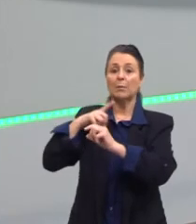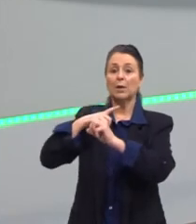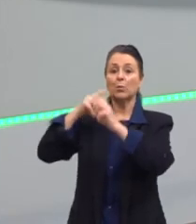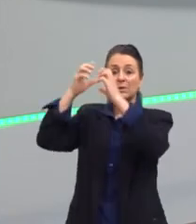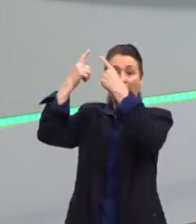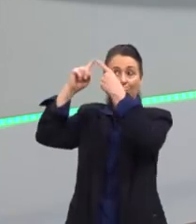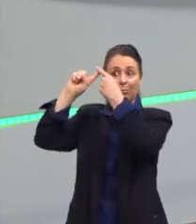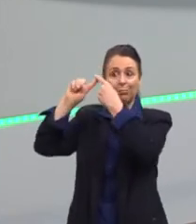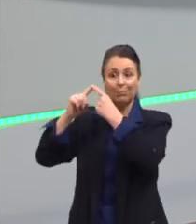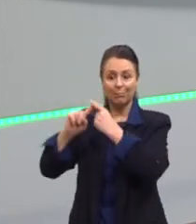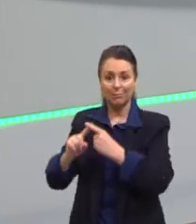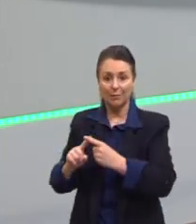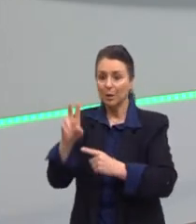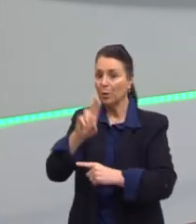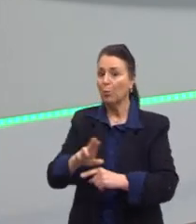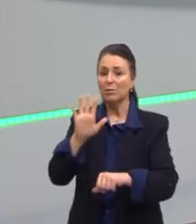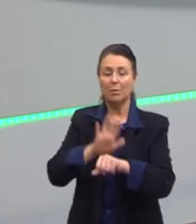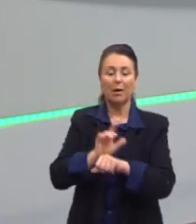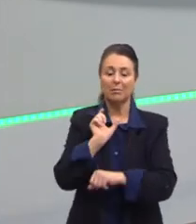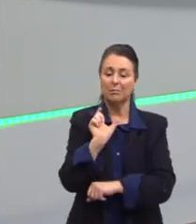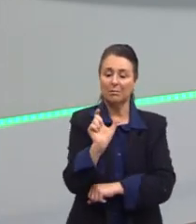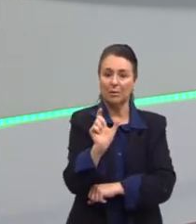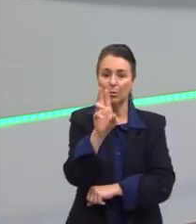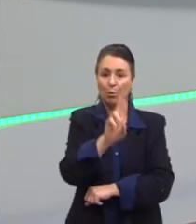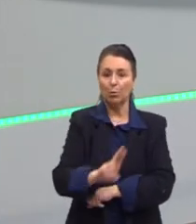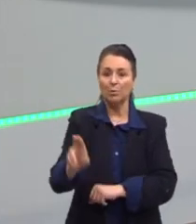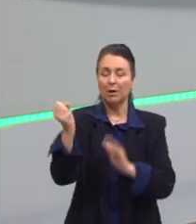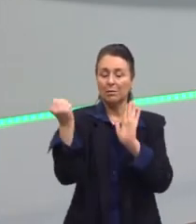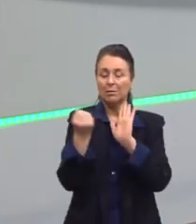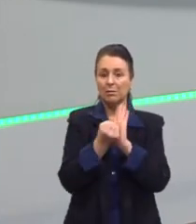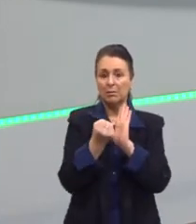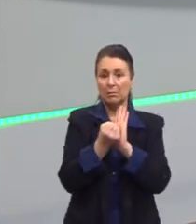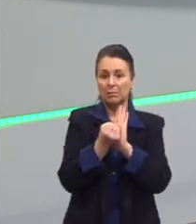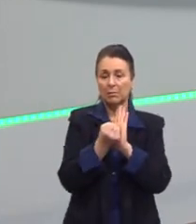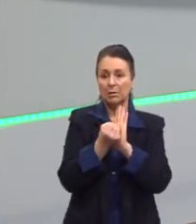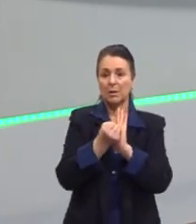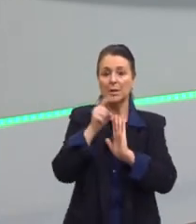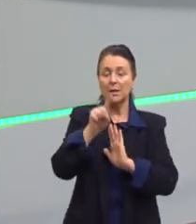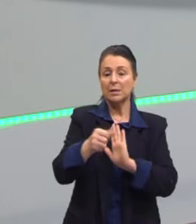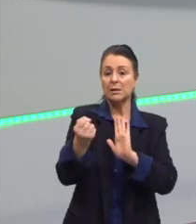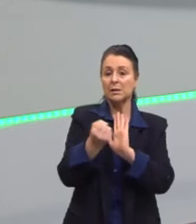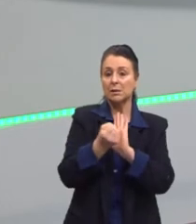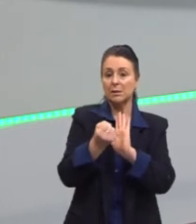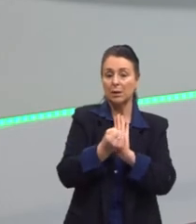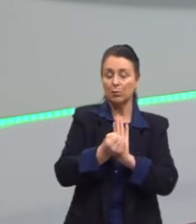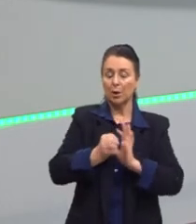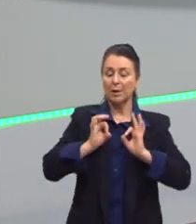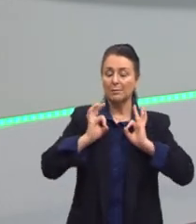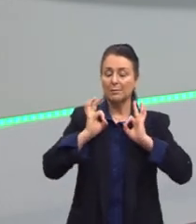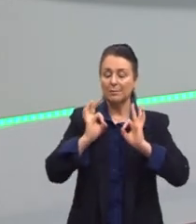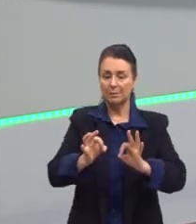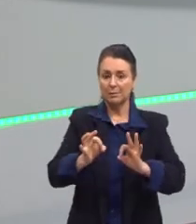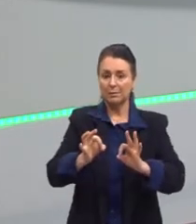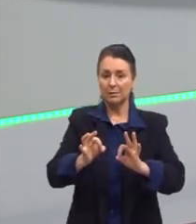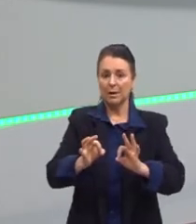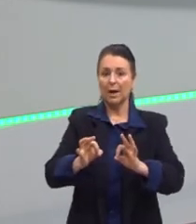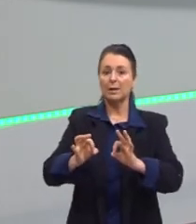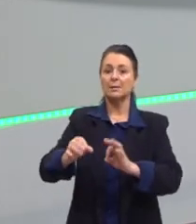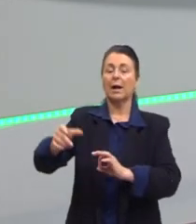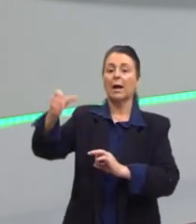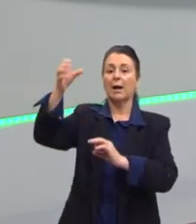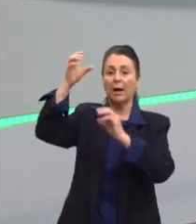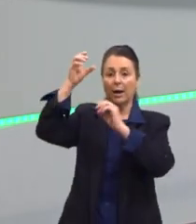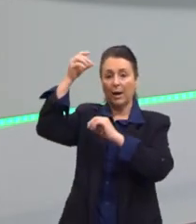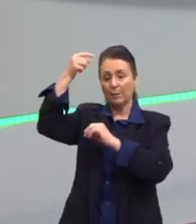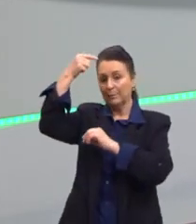Não são usados mais palavras, mas são usados símbolos. E aí esses símbolos vão ser exatos. Essa é a lógica usada, por